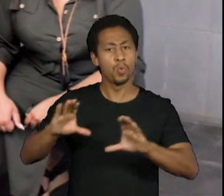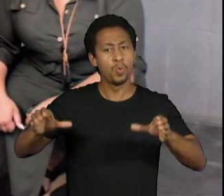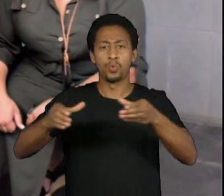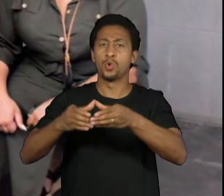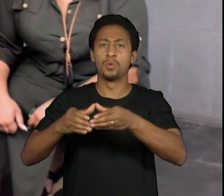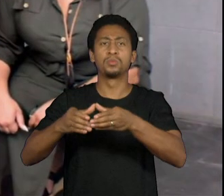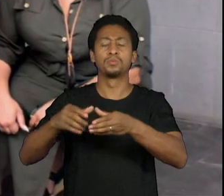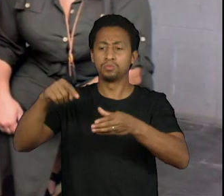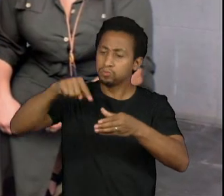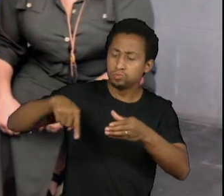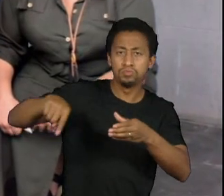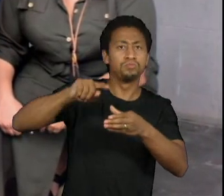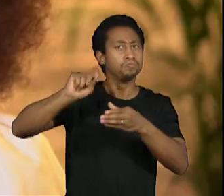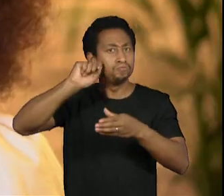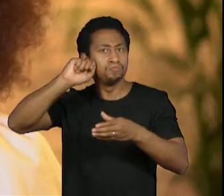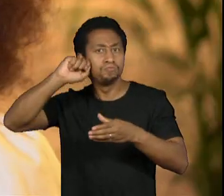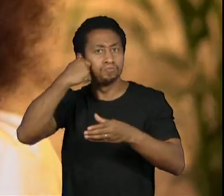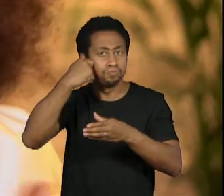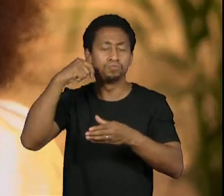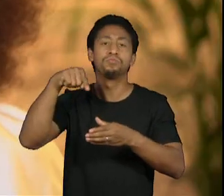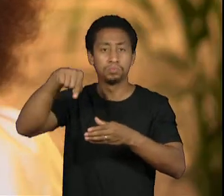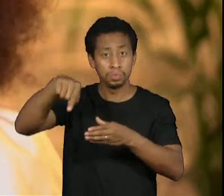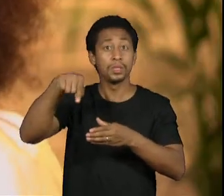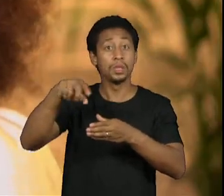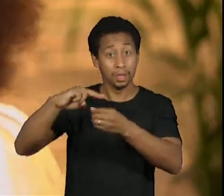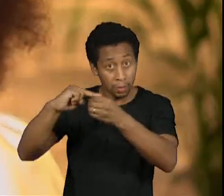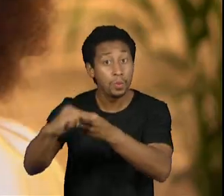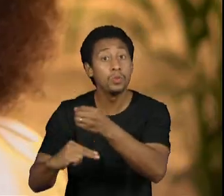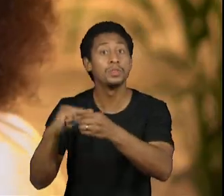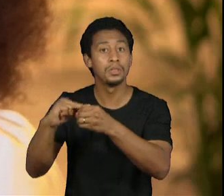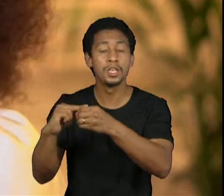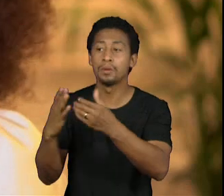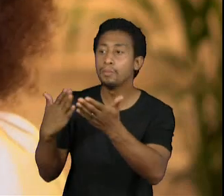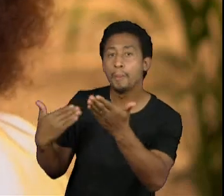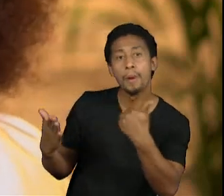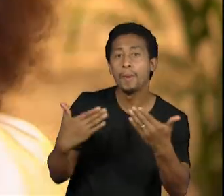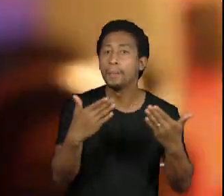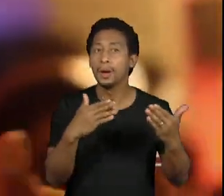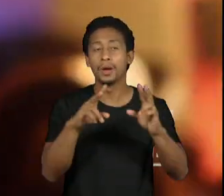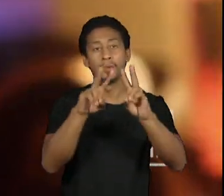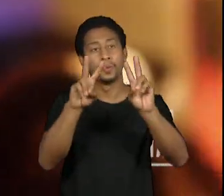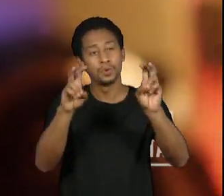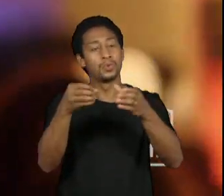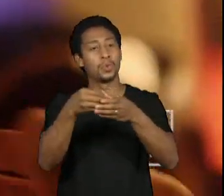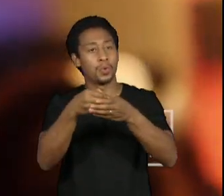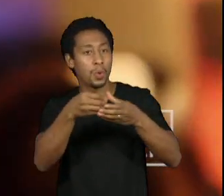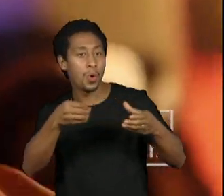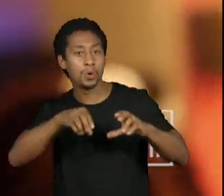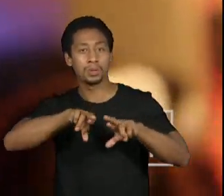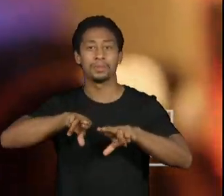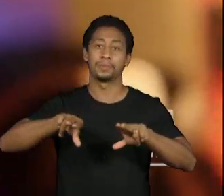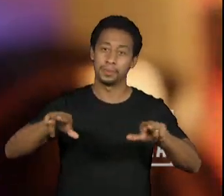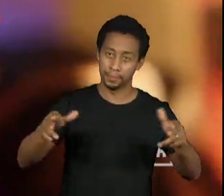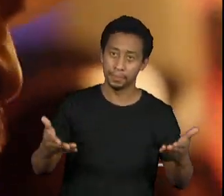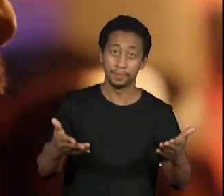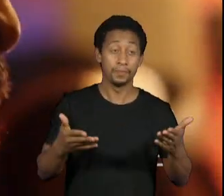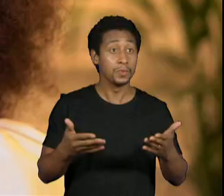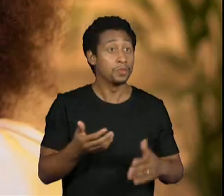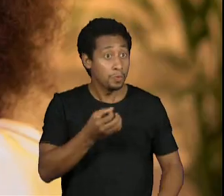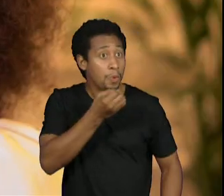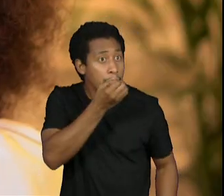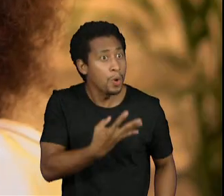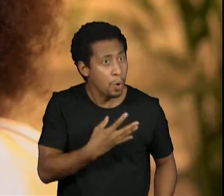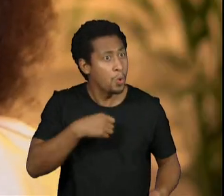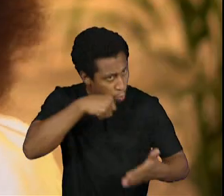de negros da universidade para discutir cotas e tudo mais. Valeu a pena, tem valido a pena lutar.